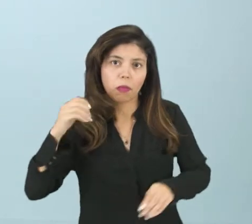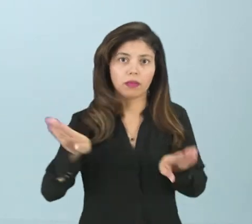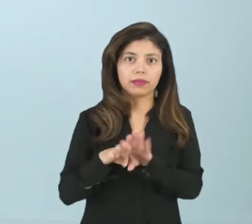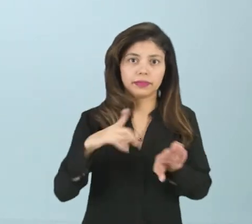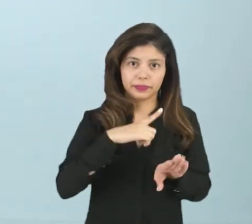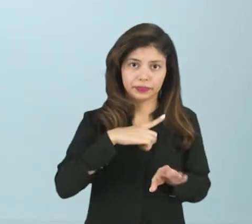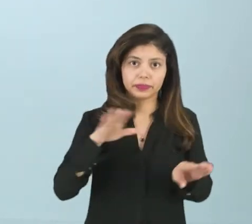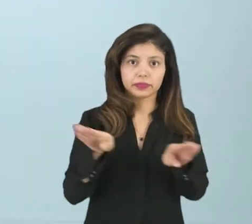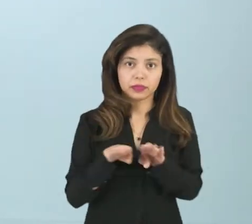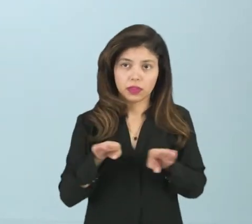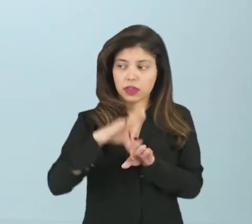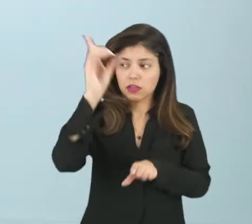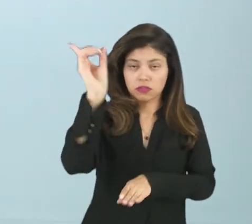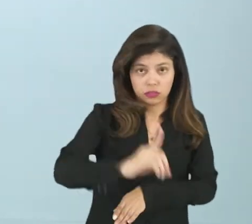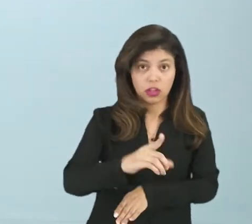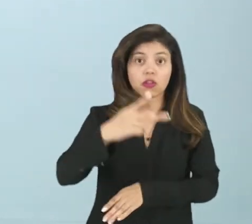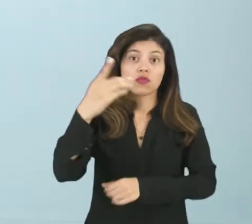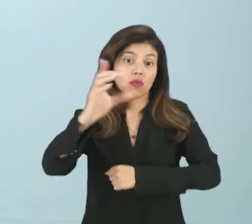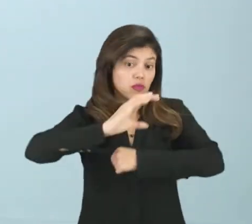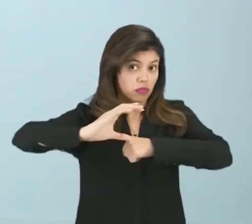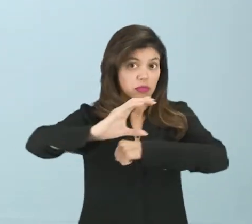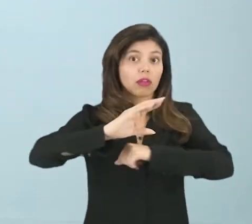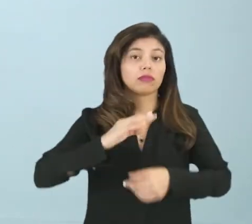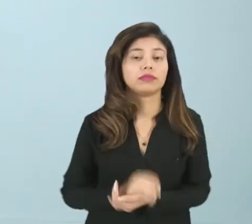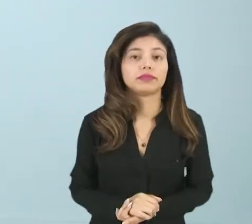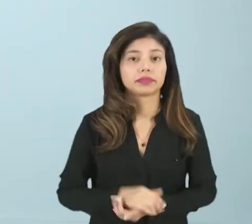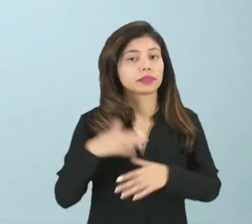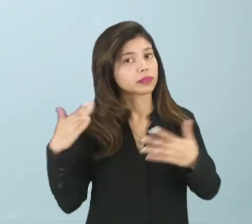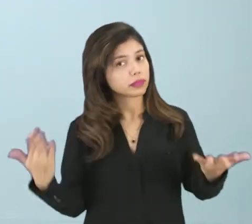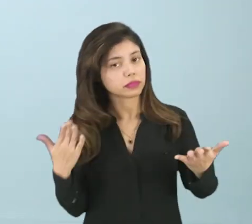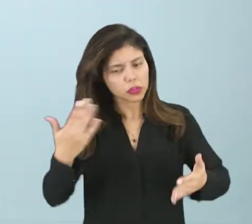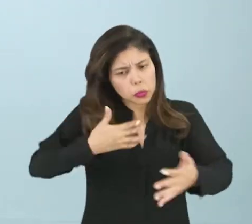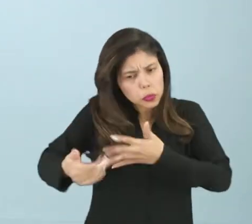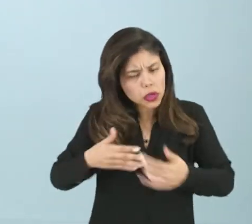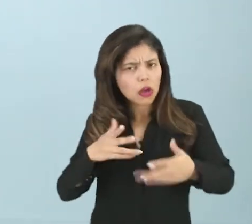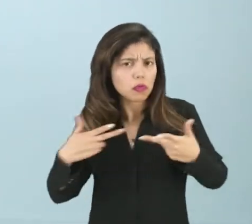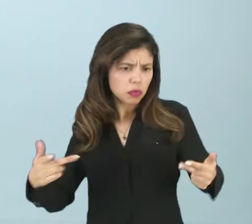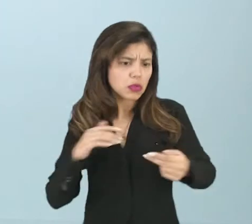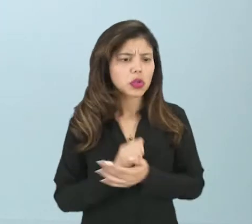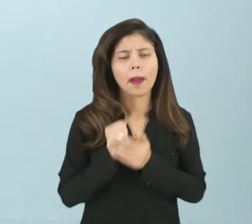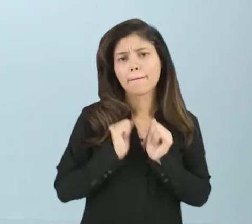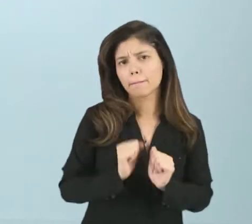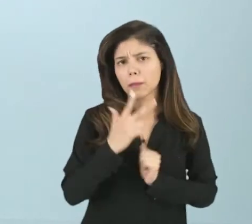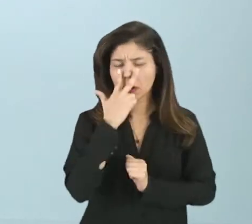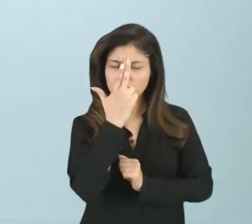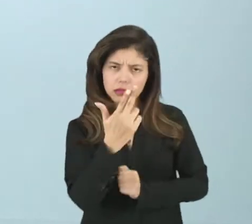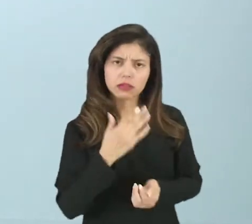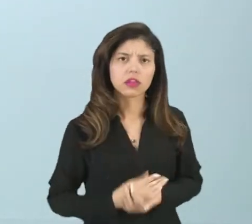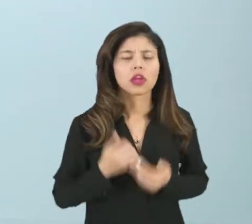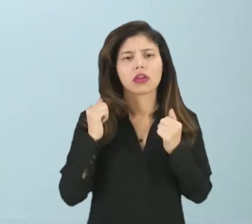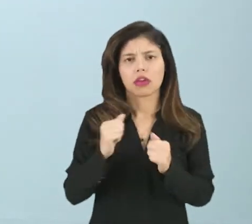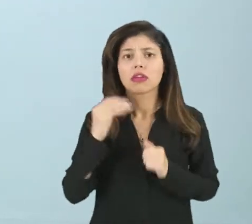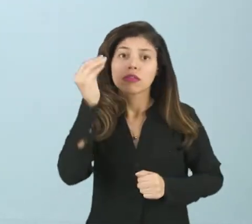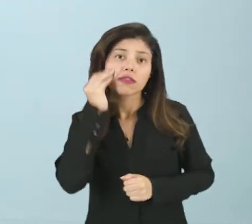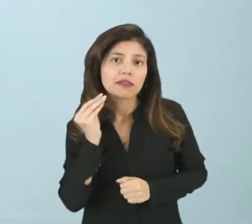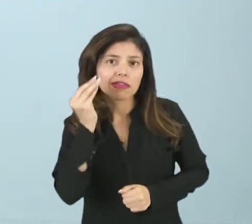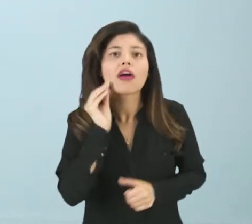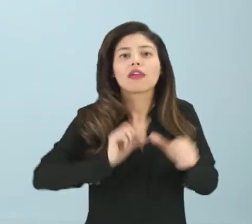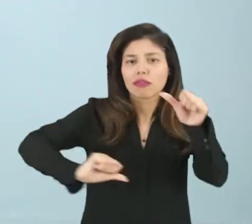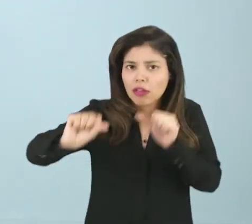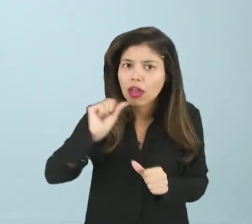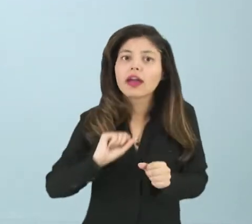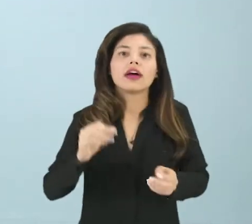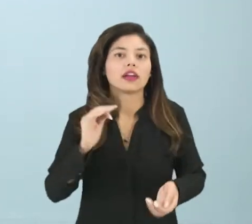mexer, é um direito constitucional. E qualquer coisa parecida que venha tentar mexer com isso,